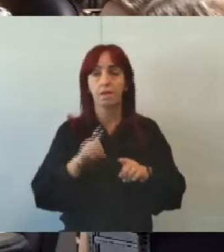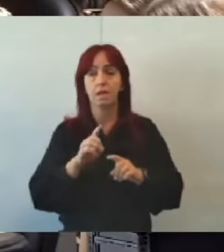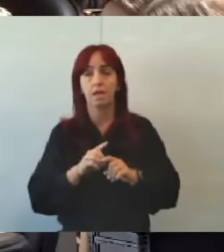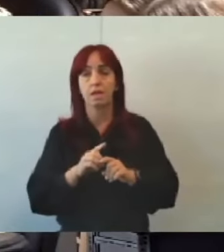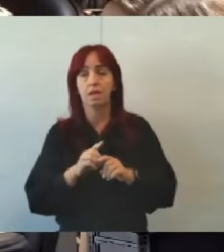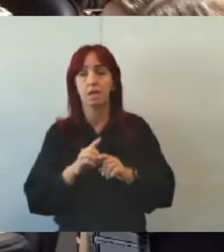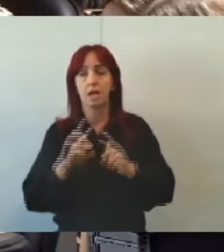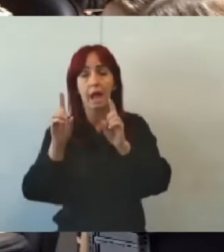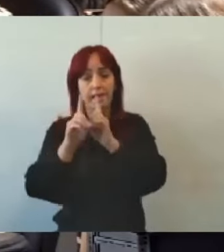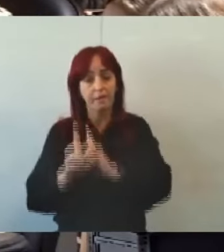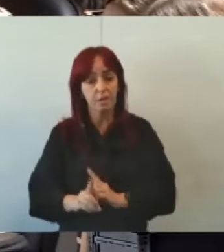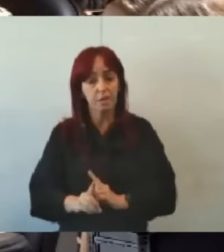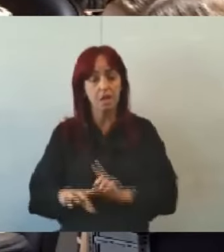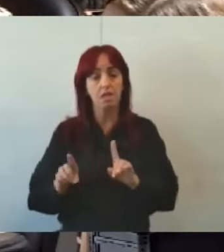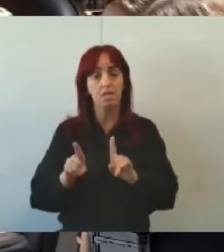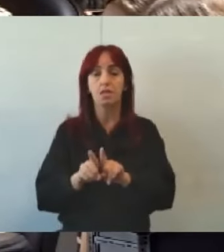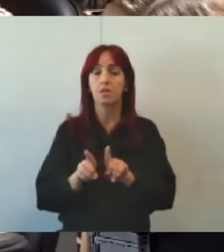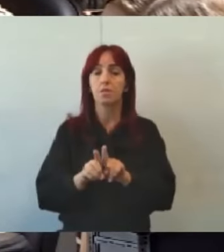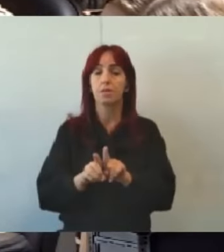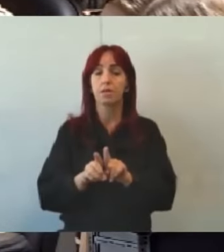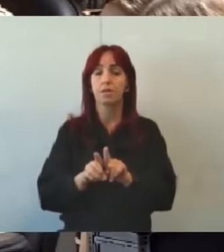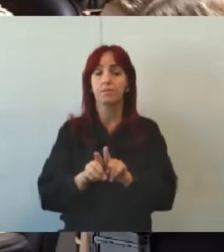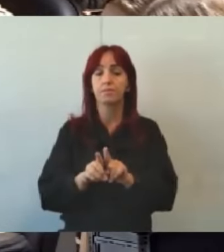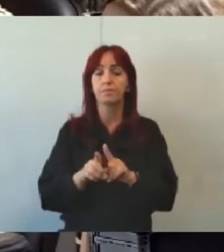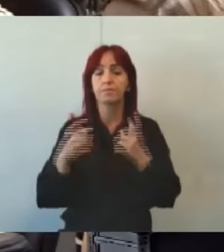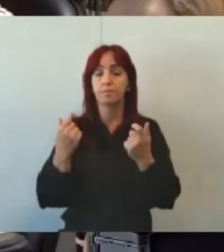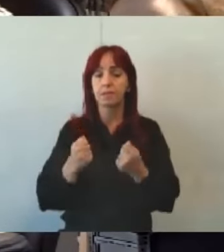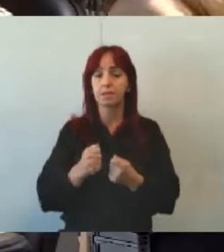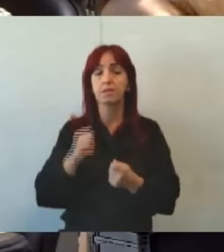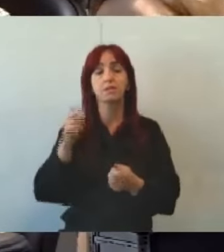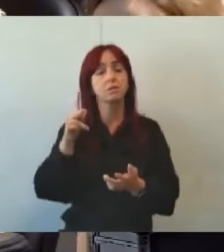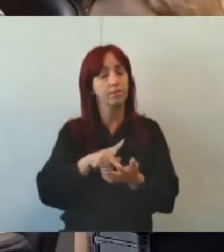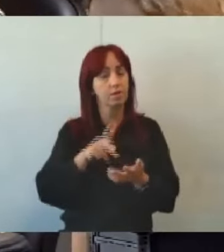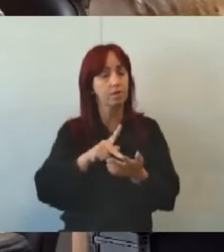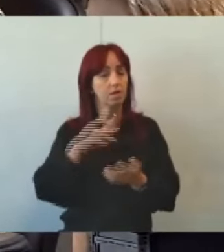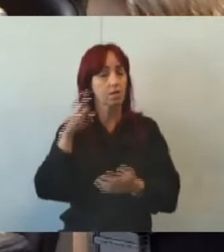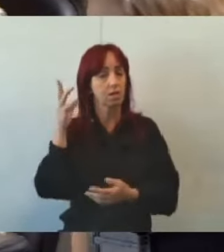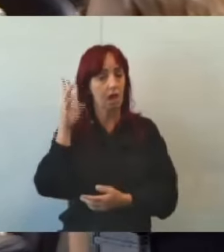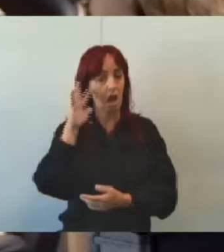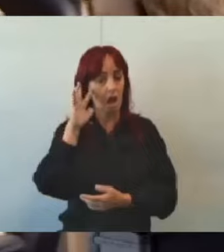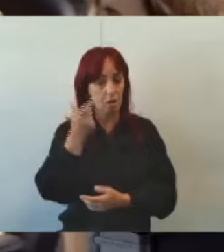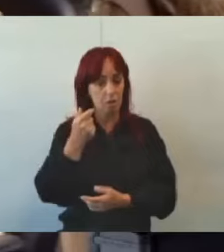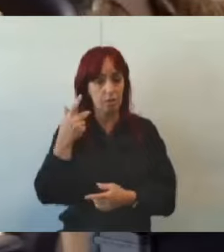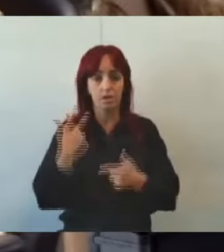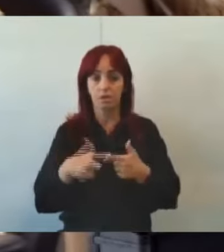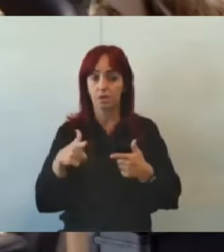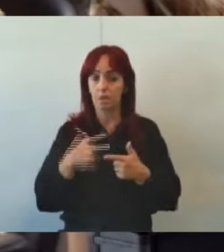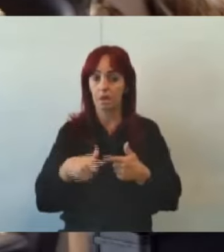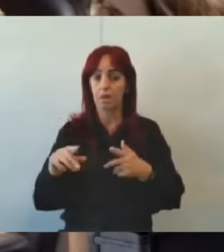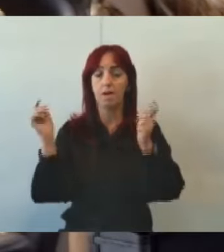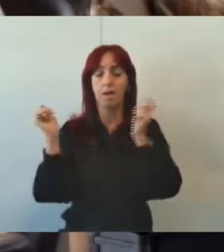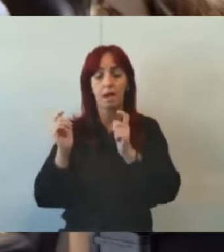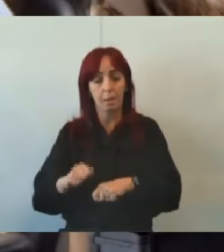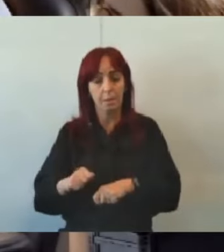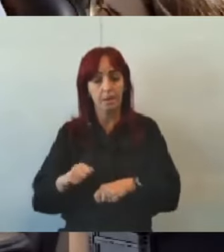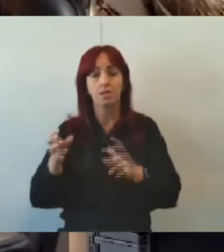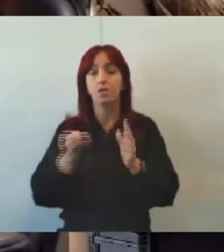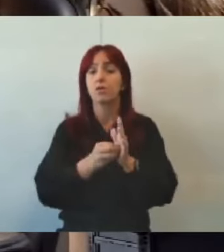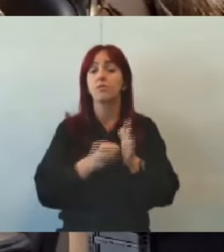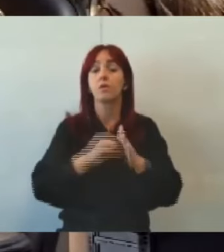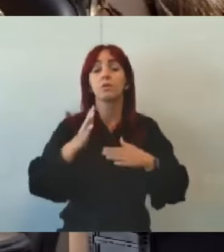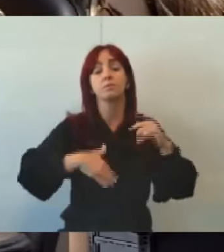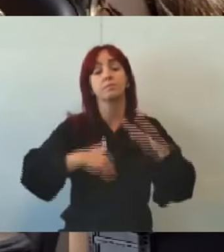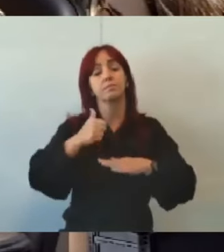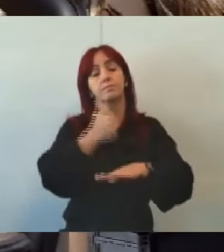falando, precisa de realmente resolver esse problema, a capacitação insuficiente dos profissionais da educação.